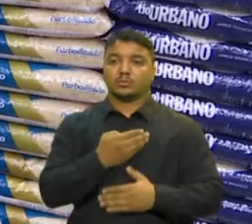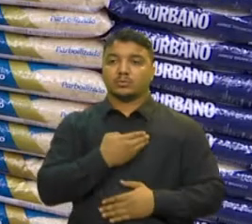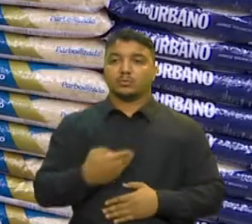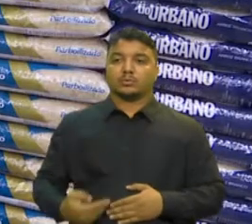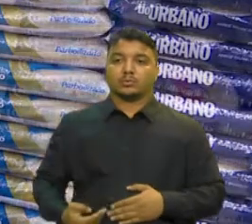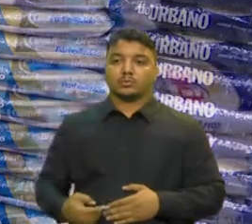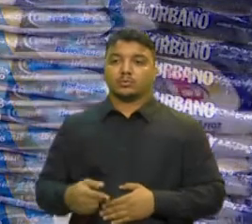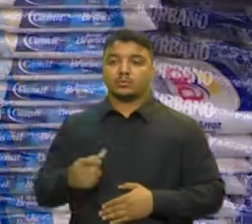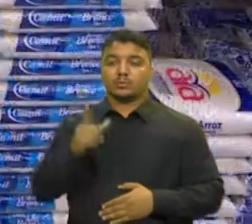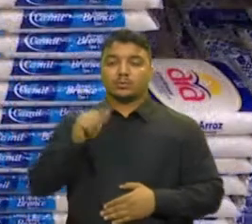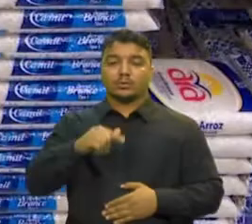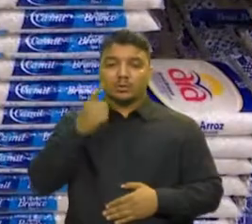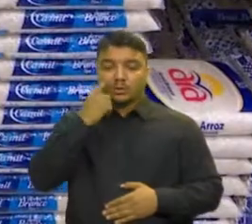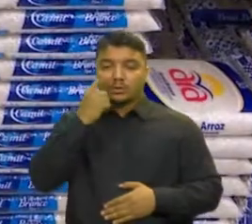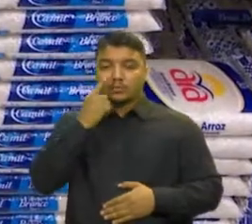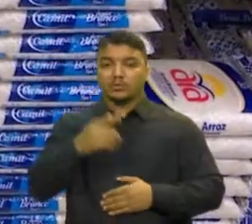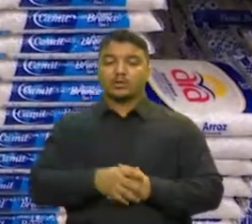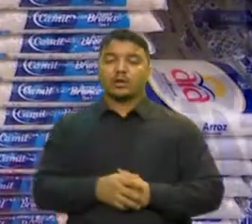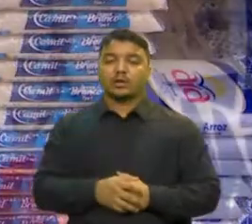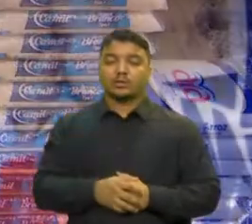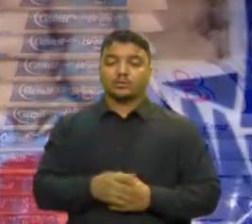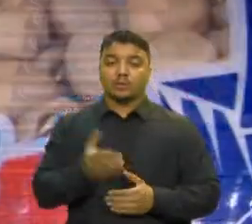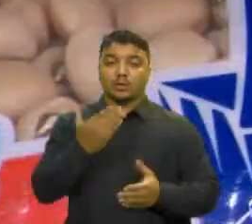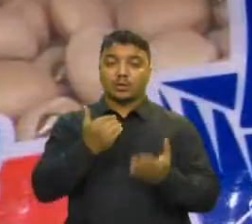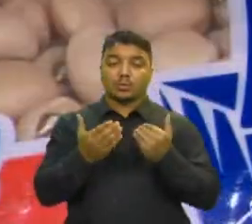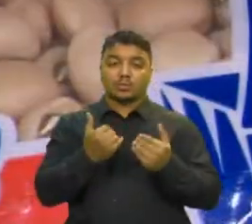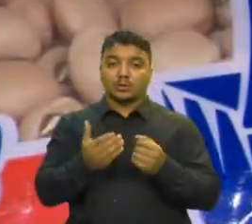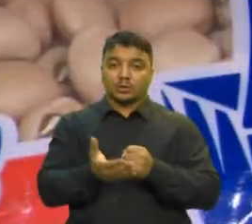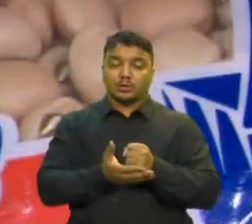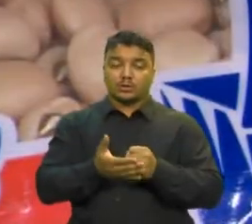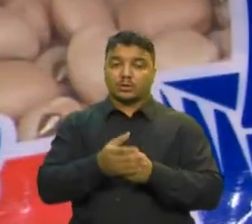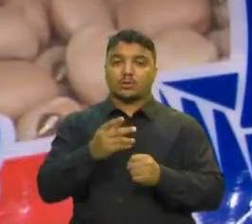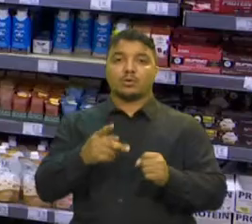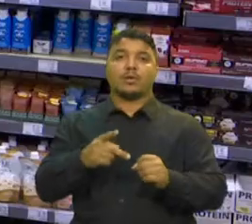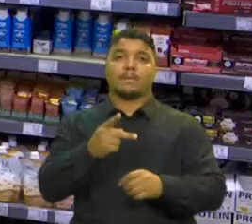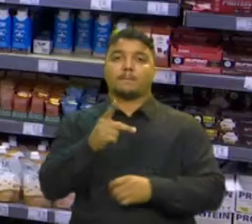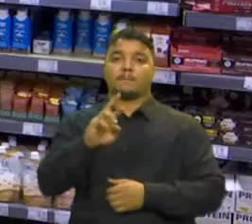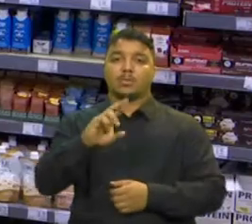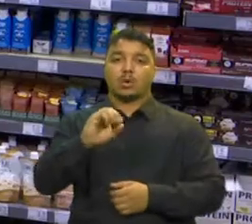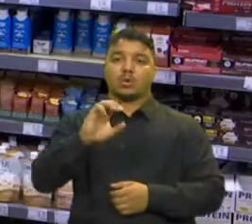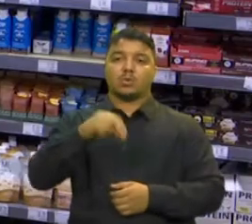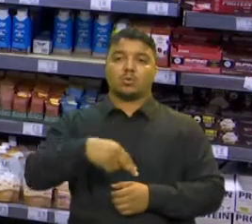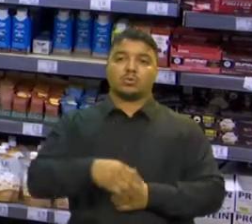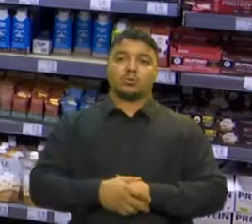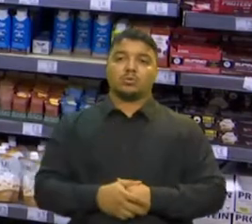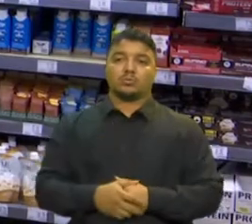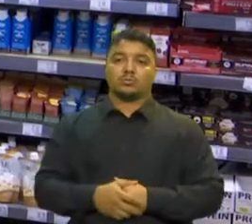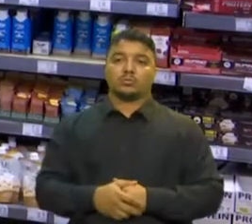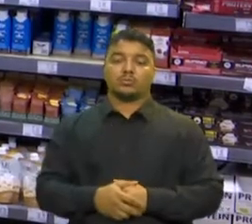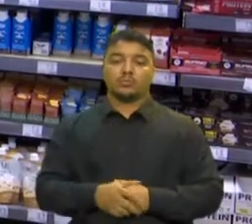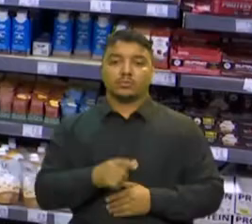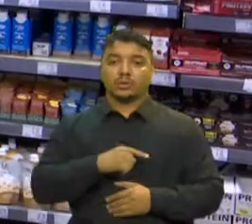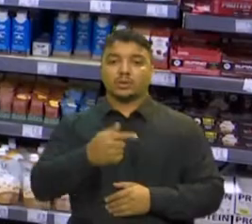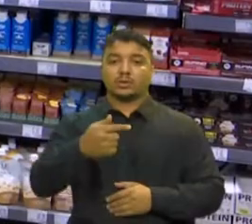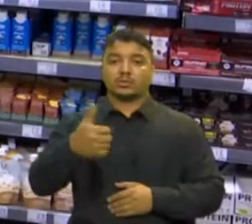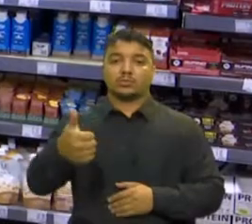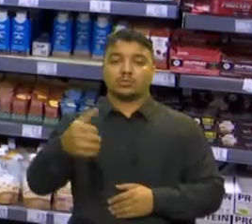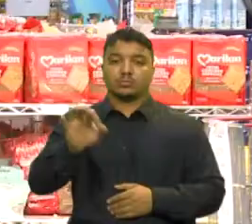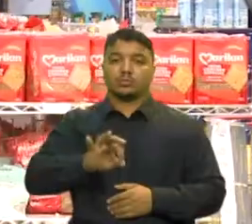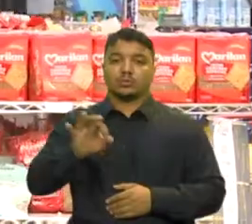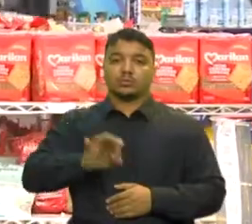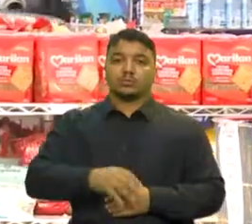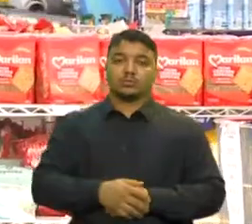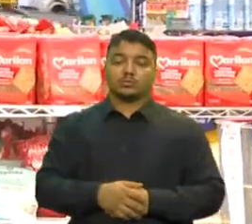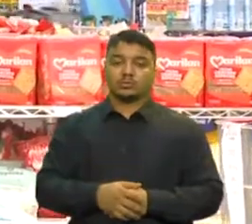valor da cesta básica em São Paulo Calculado pelo PROCON e pelo DIEESE, equivalia a 71% do salário